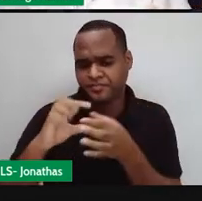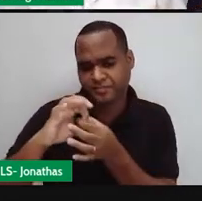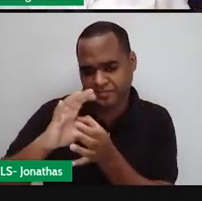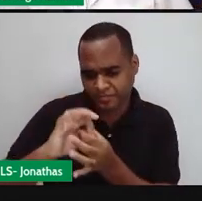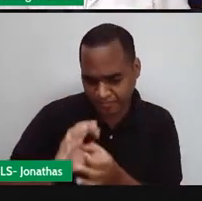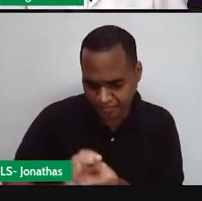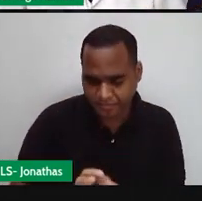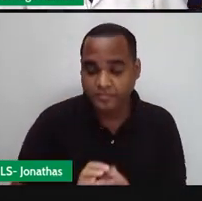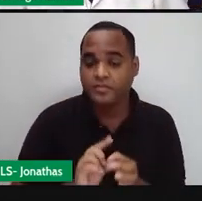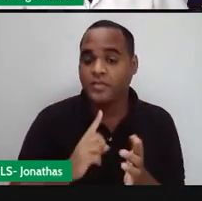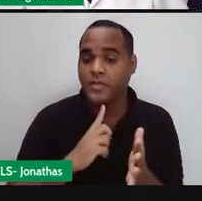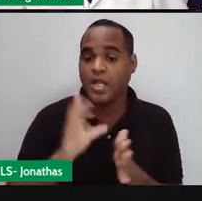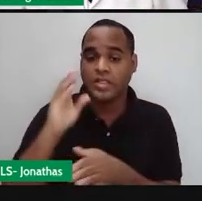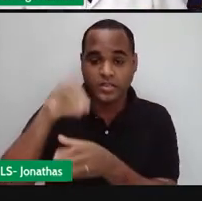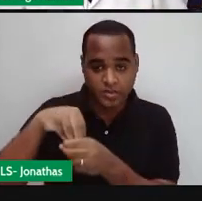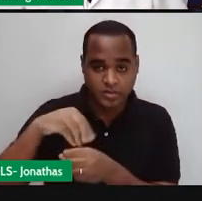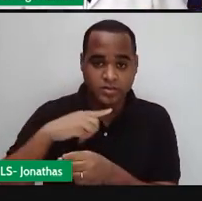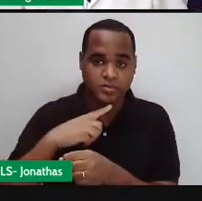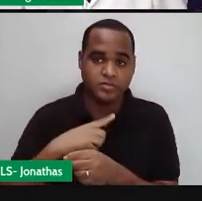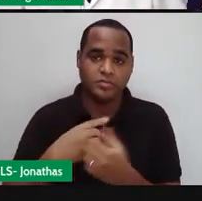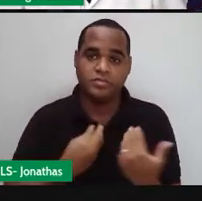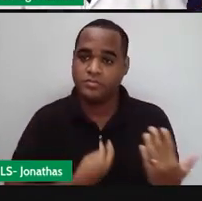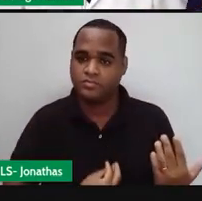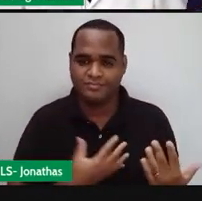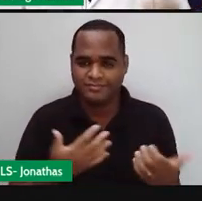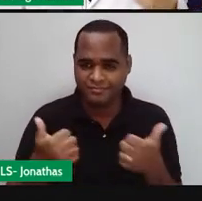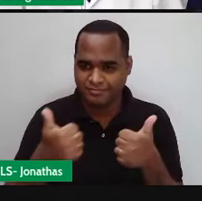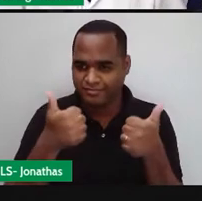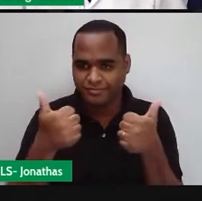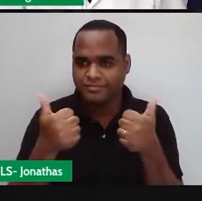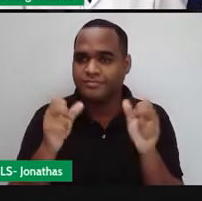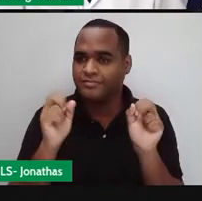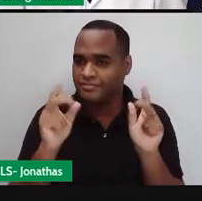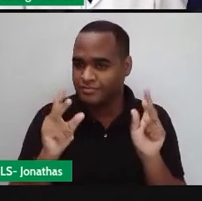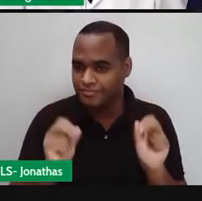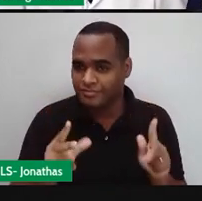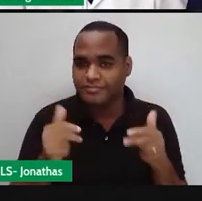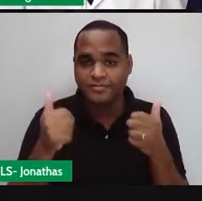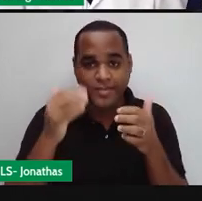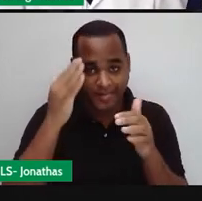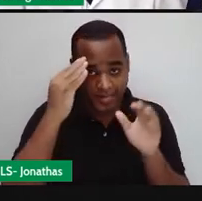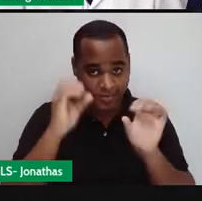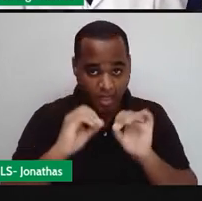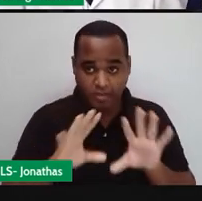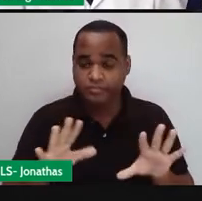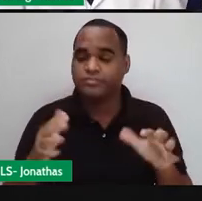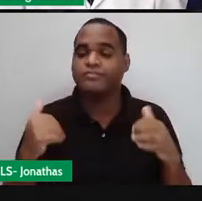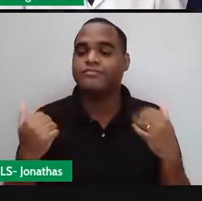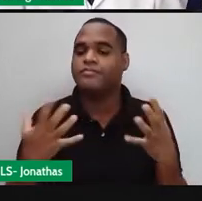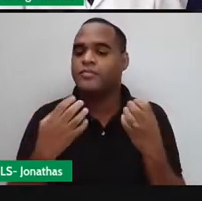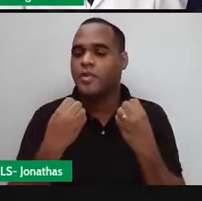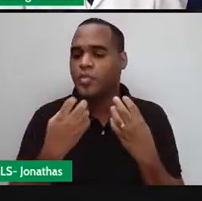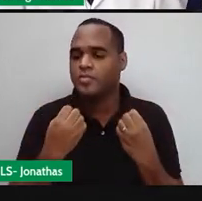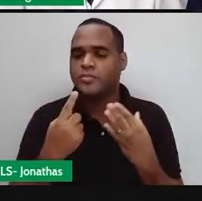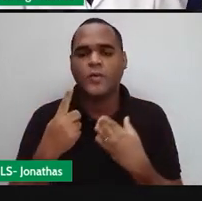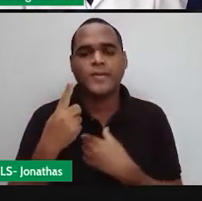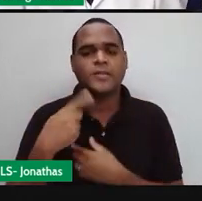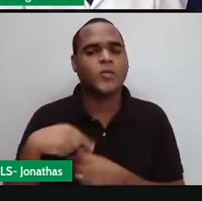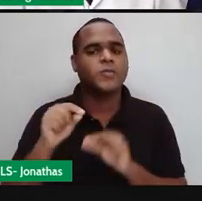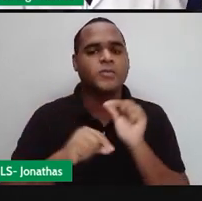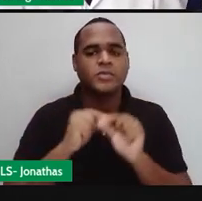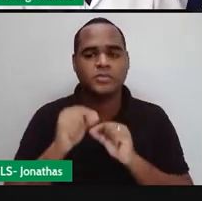dentro daquele polígono. Tá bom? Bacana? Bom, então o que é que a gente vai fazer?